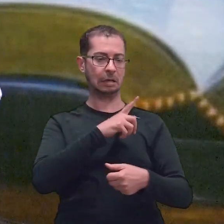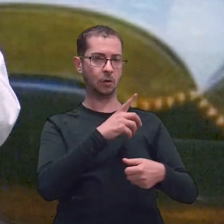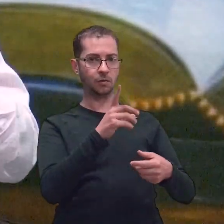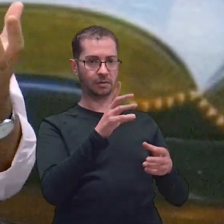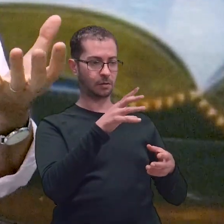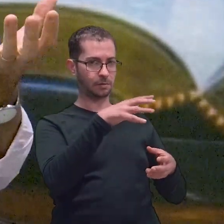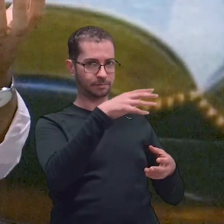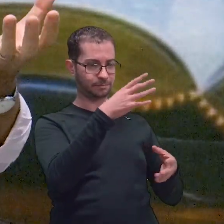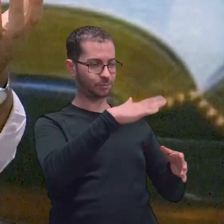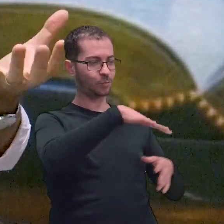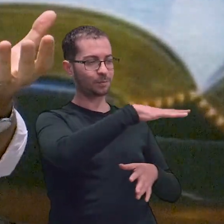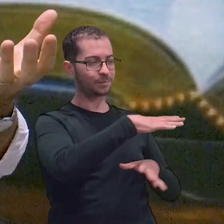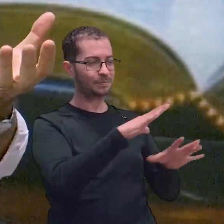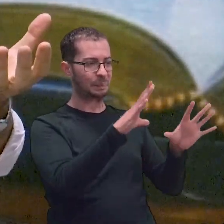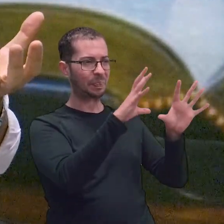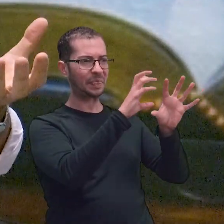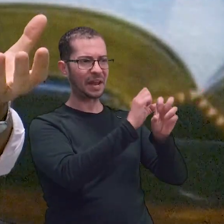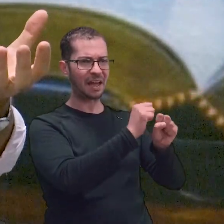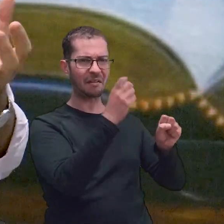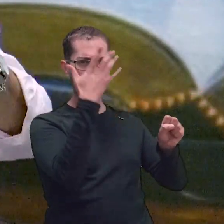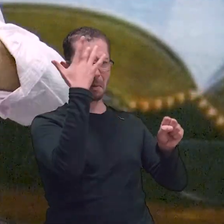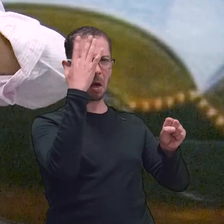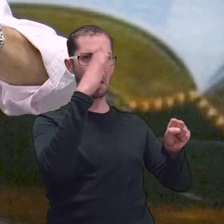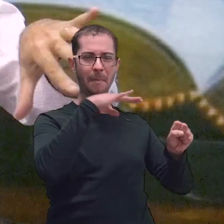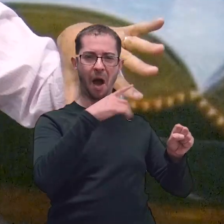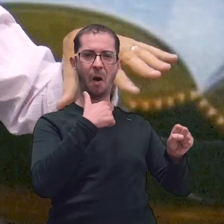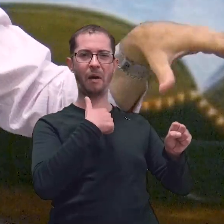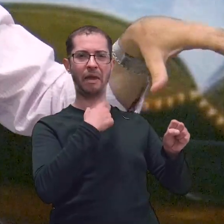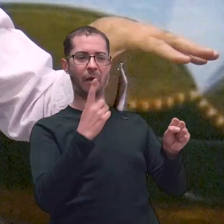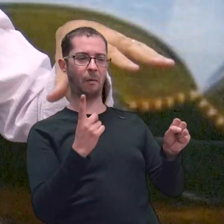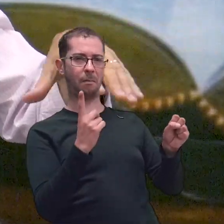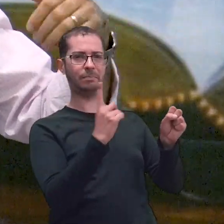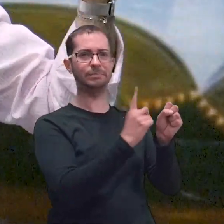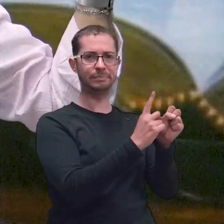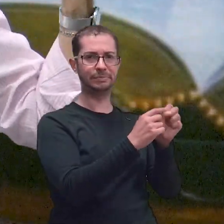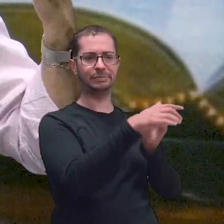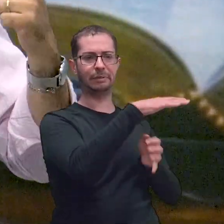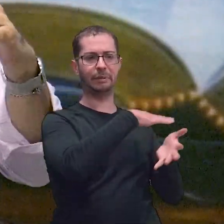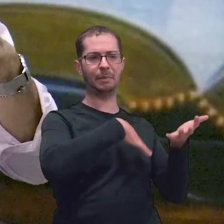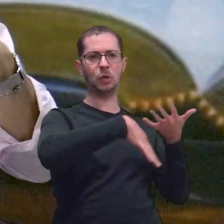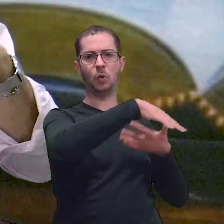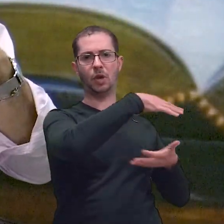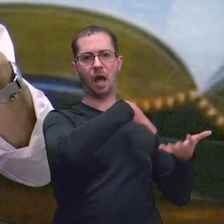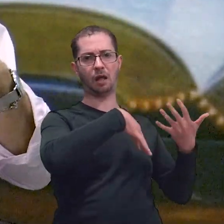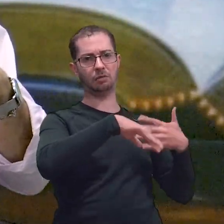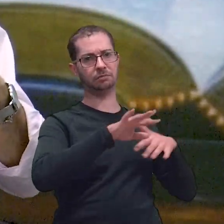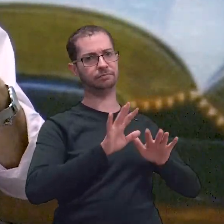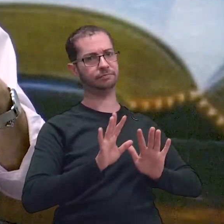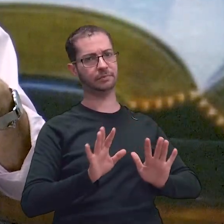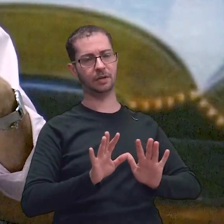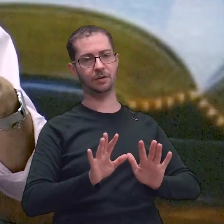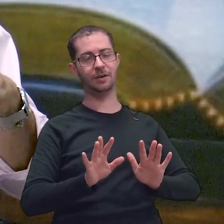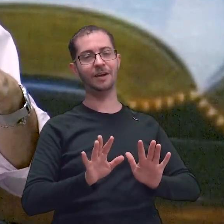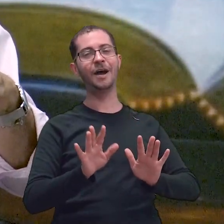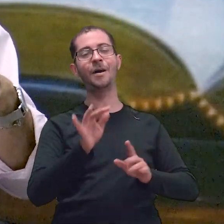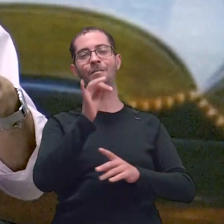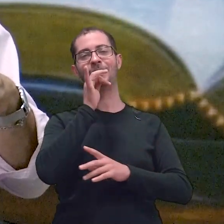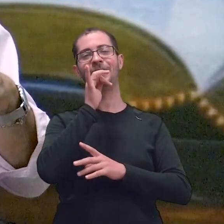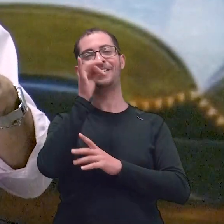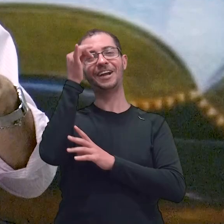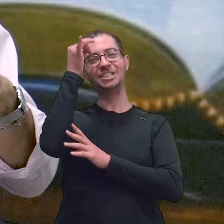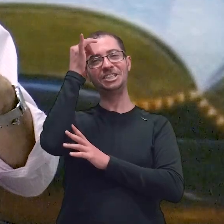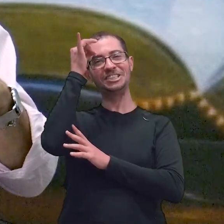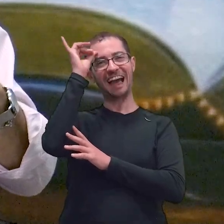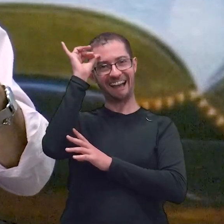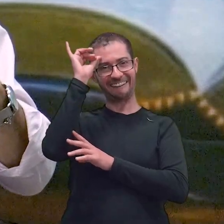misturar nas trevas. Porque se há trevas e a luz chega, você já está na chácara nossa lá, tem uma luzinha lá no meio